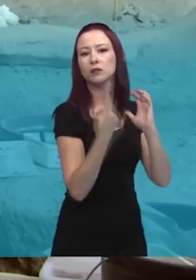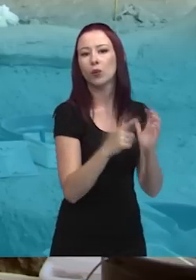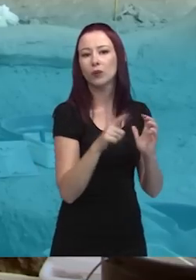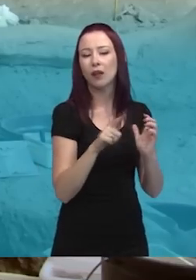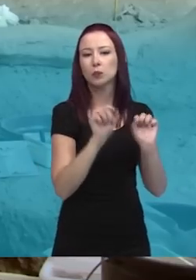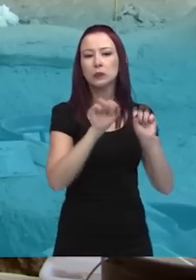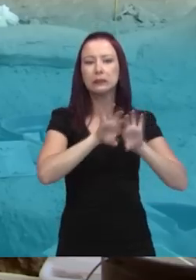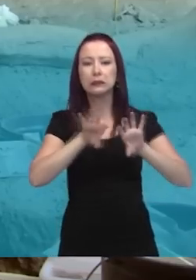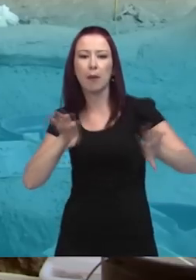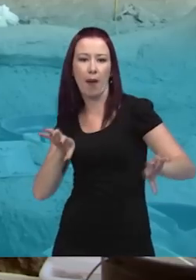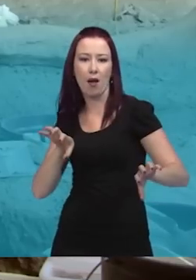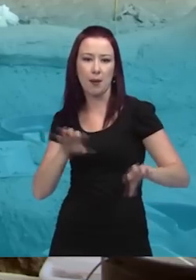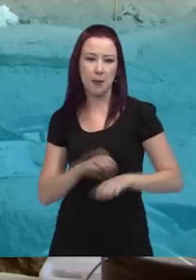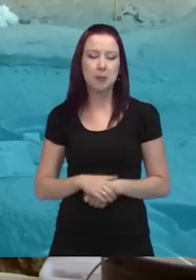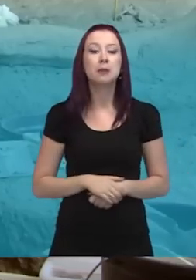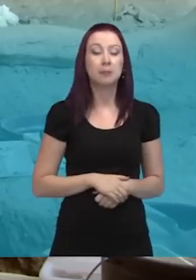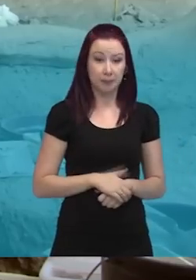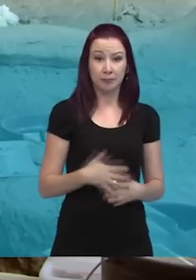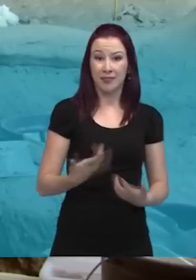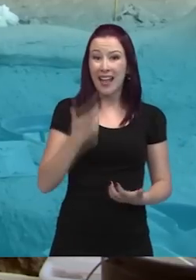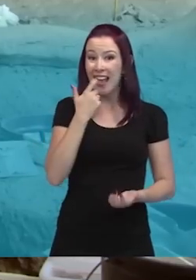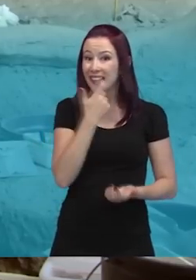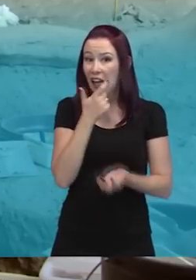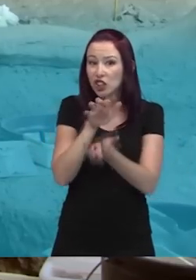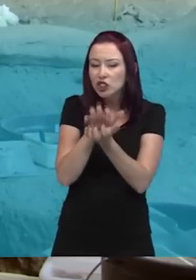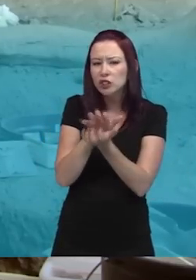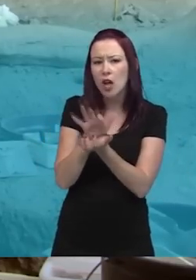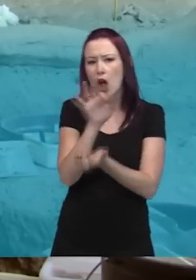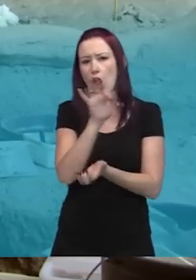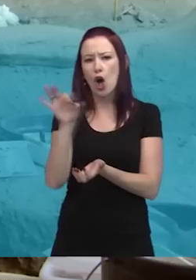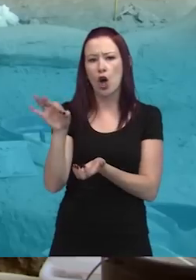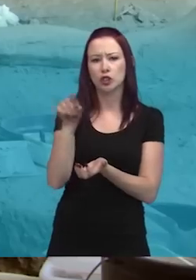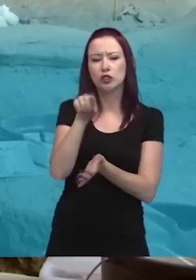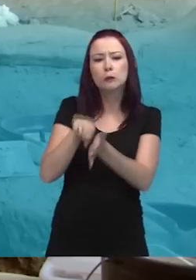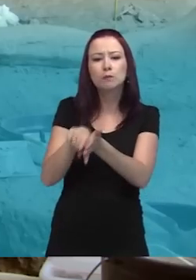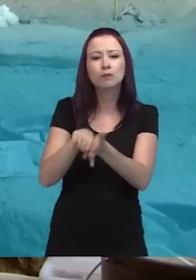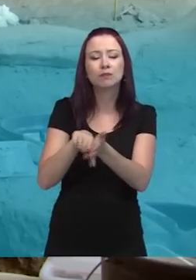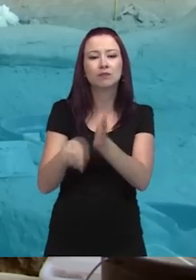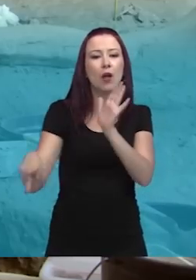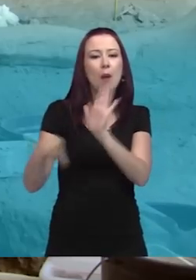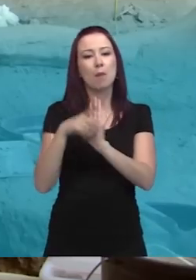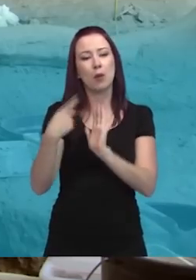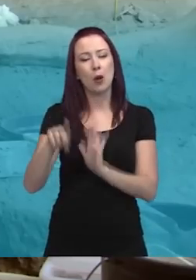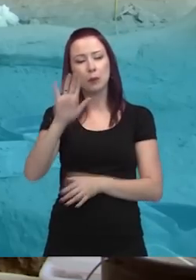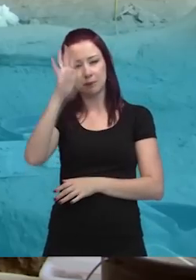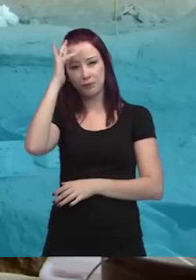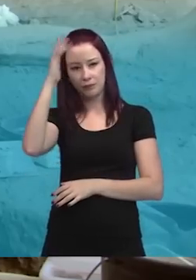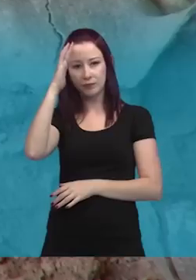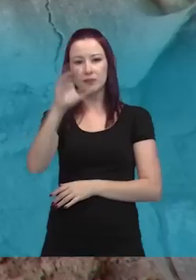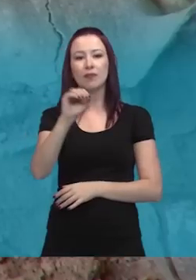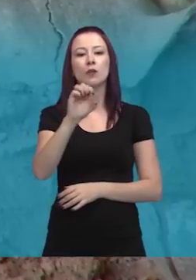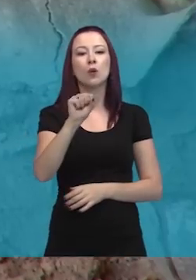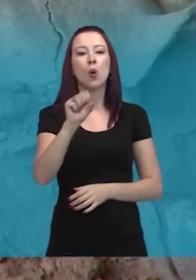marcos pela própria resistência, pela própria estrutura dele. Imagina que o osso